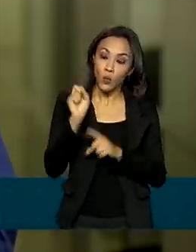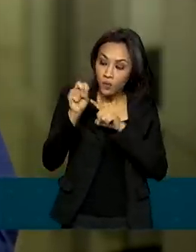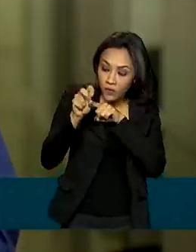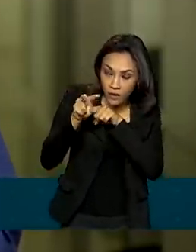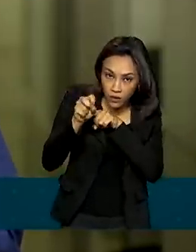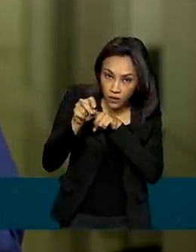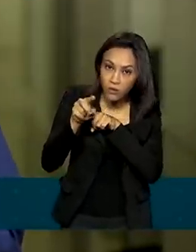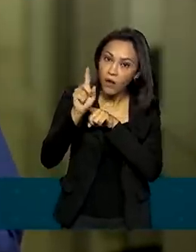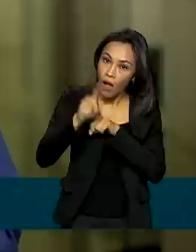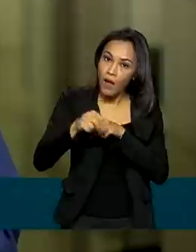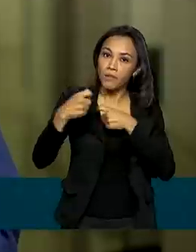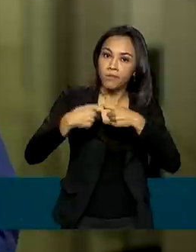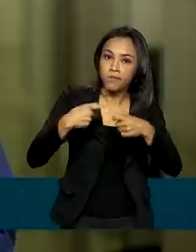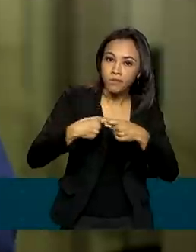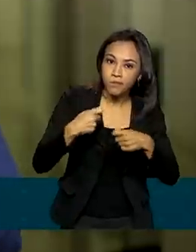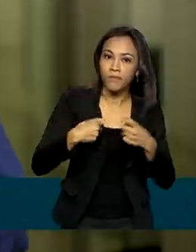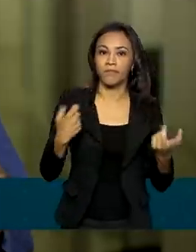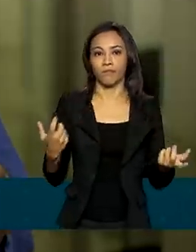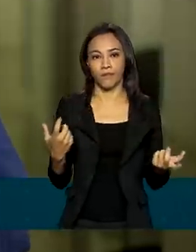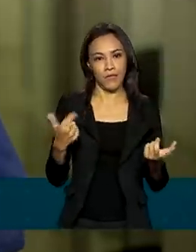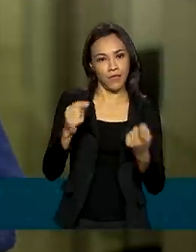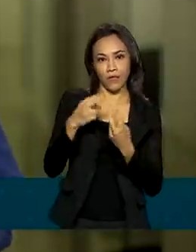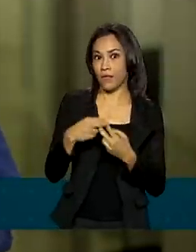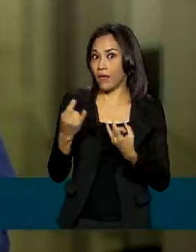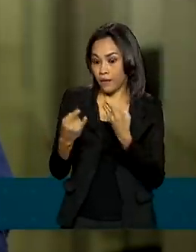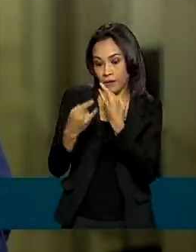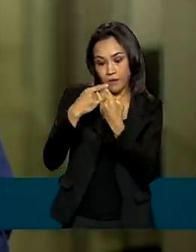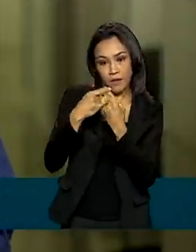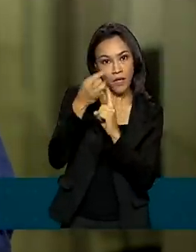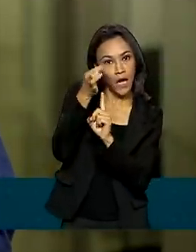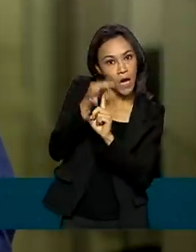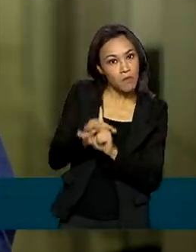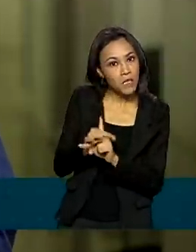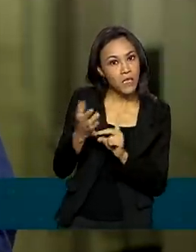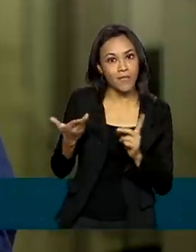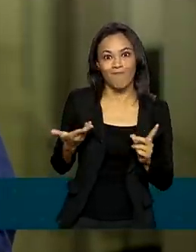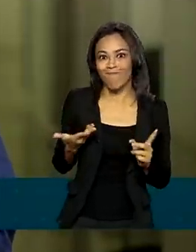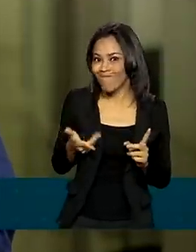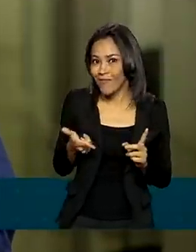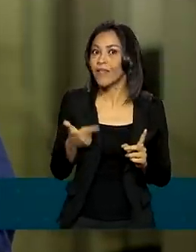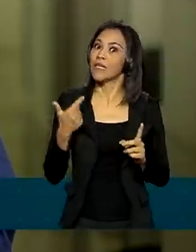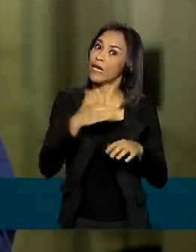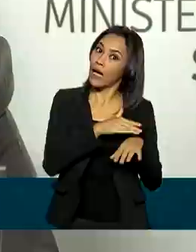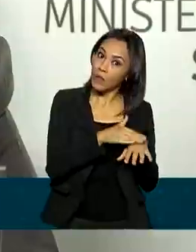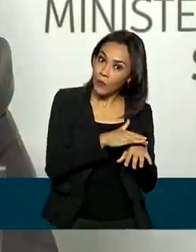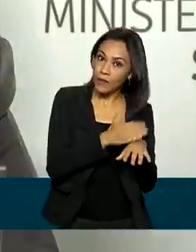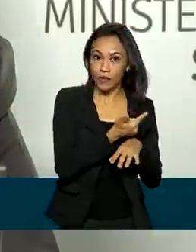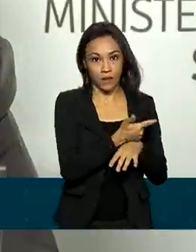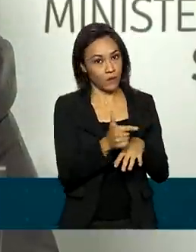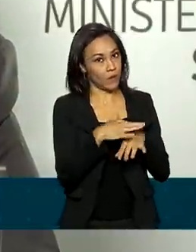é transmitido por relações sexuais sem camisinha e que a doença ainda não tem cura.